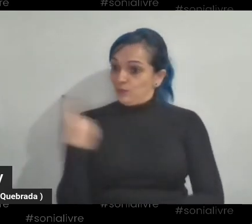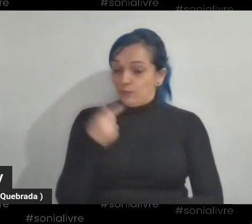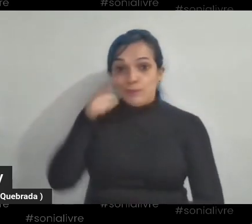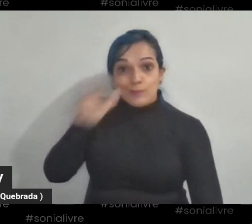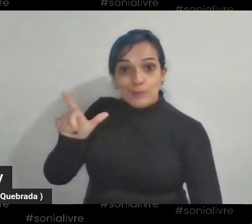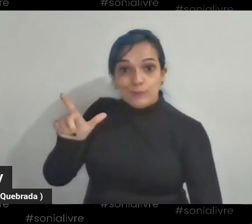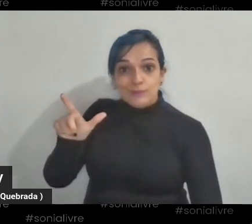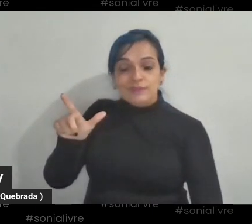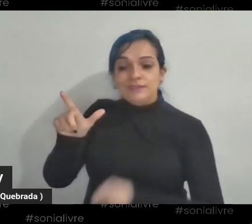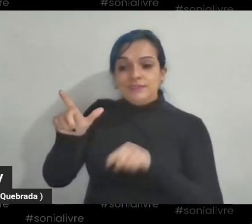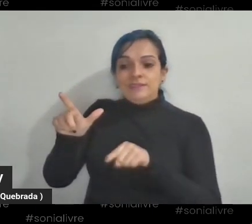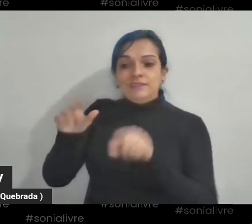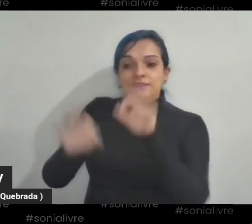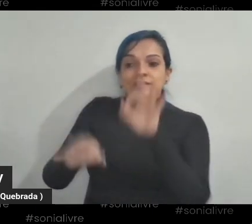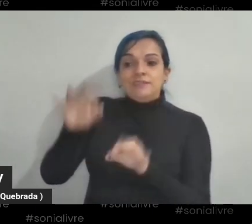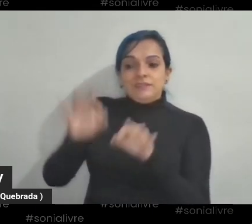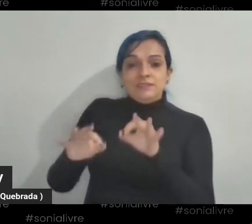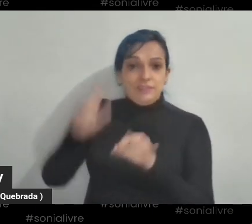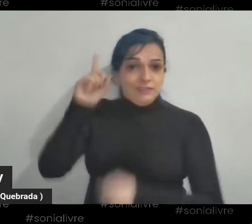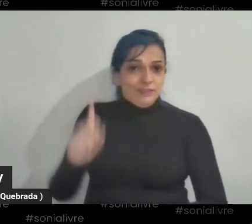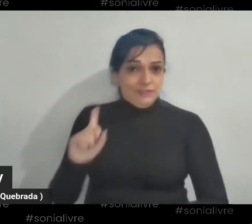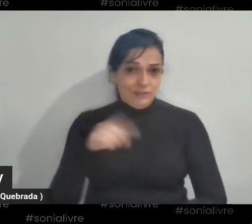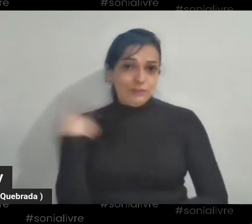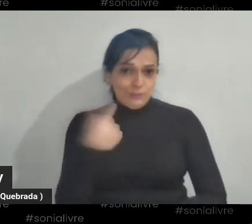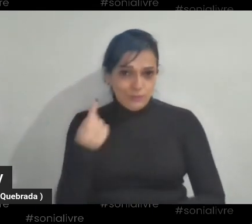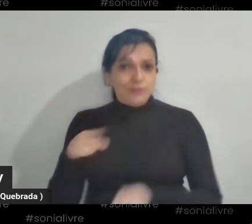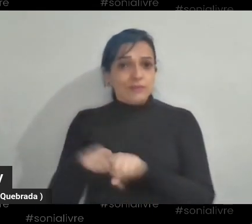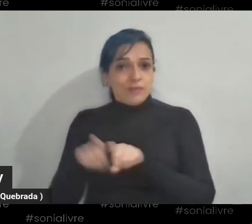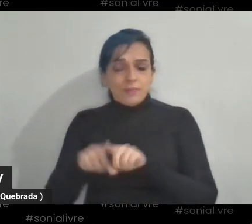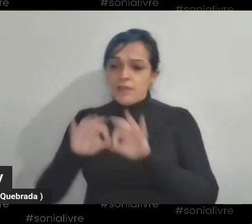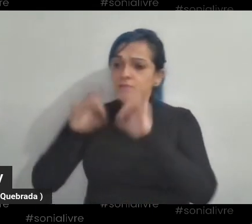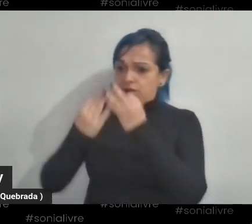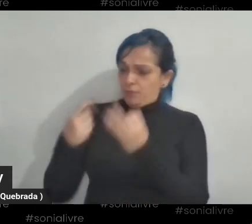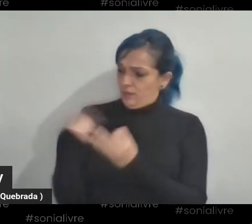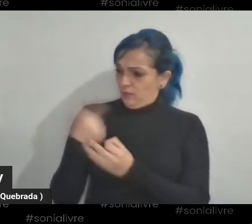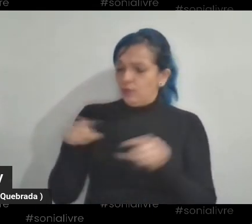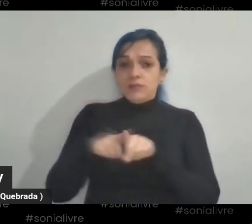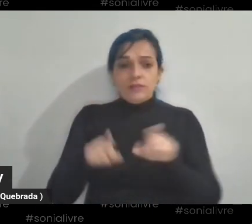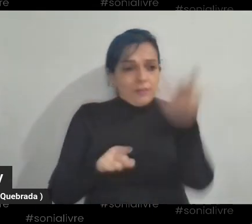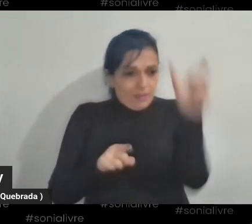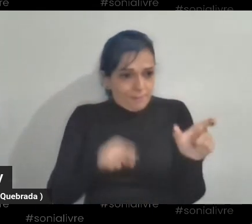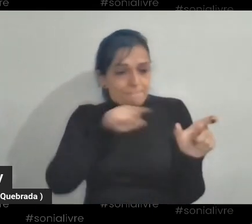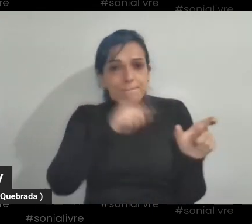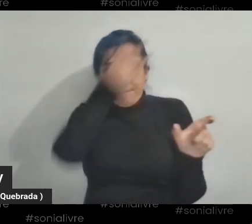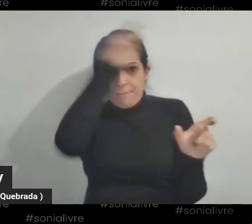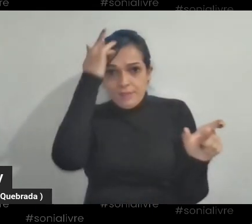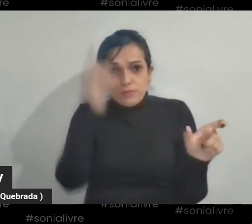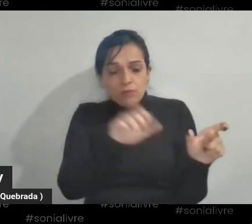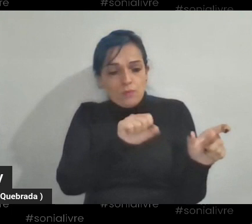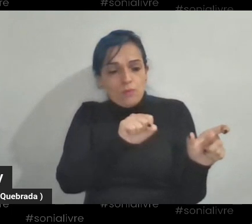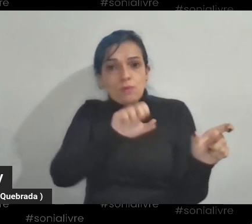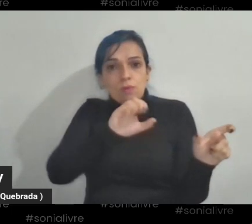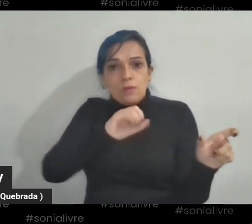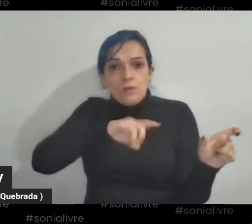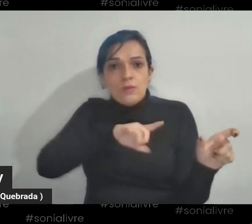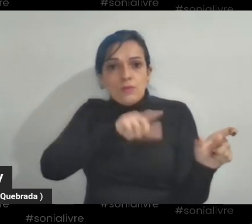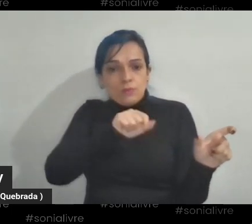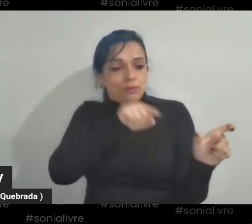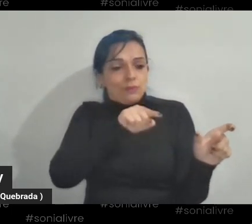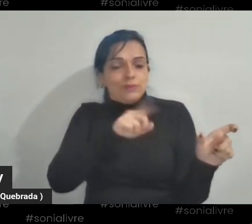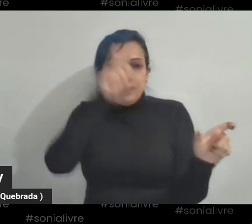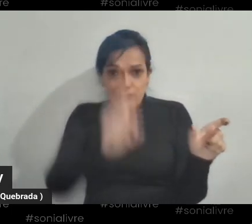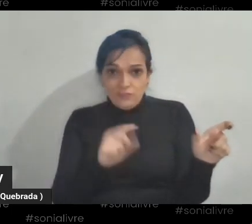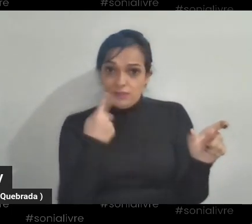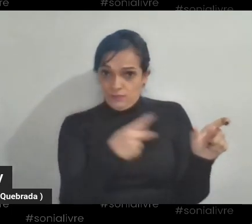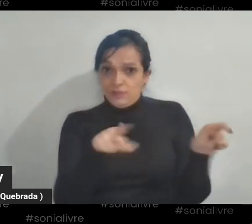E é algo de direito, na verdade, né? Seja para nós, quanto família, como para a Sônia, como pessoa de direito. Então tudo isso acaba ficando